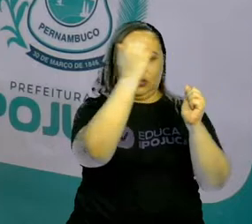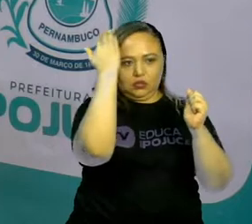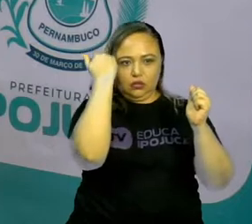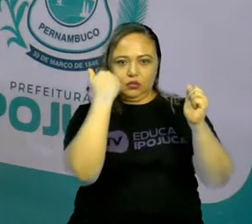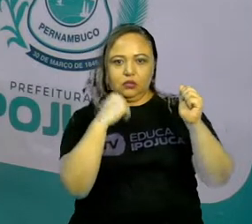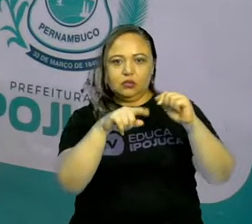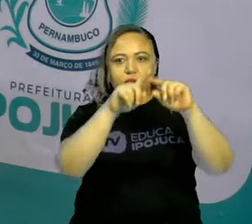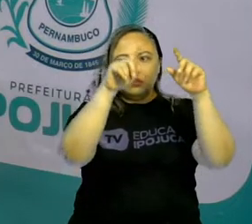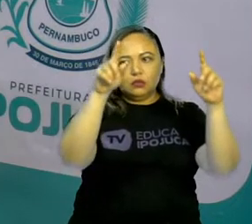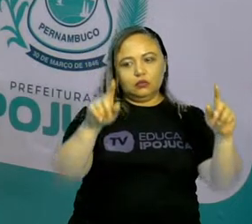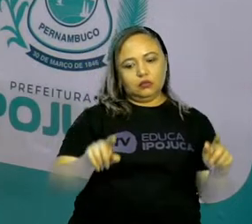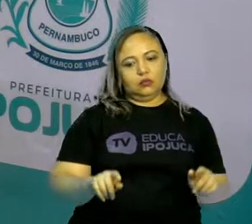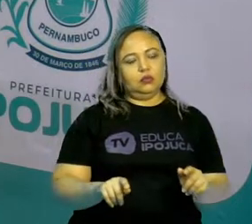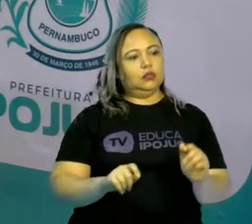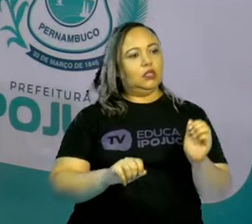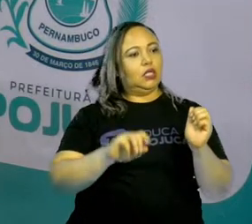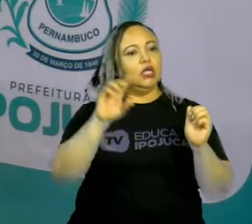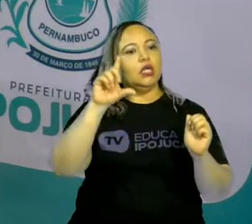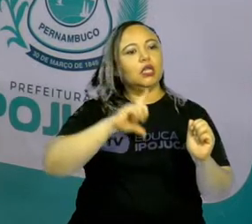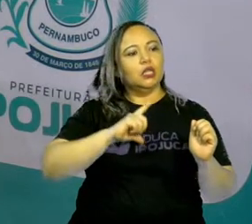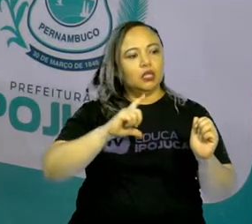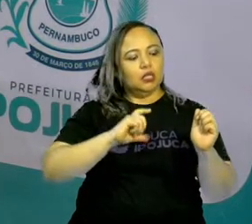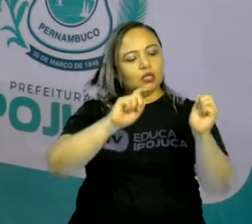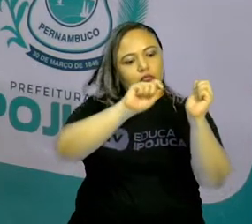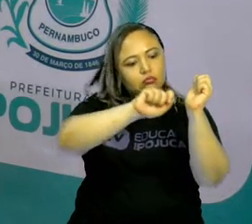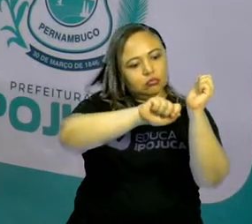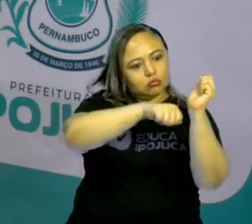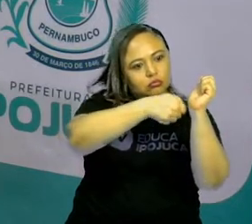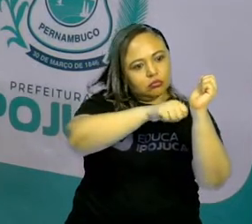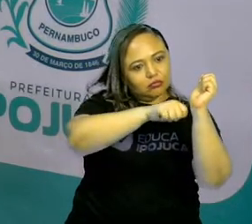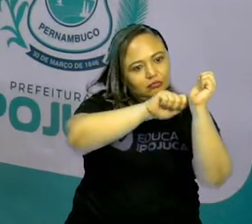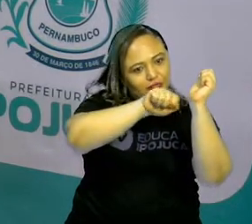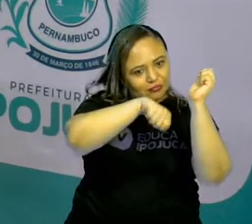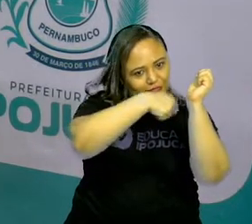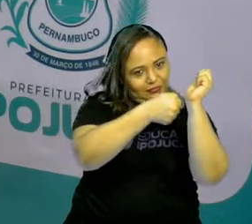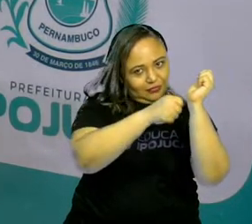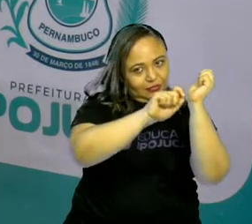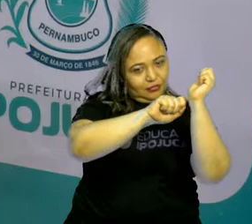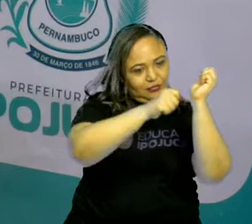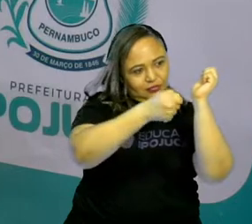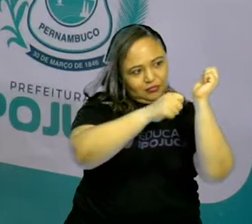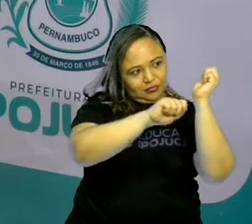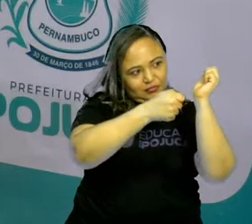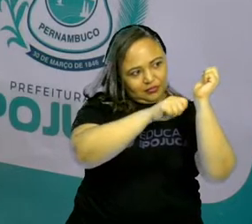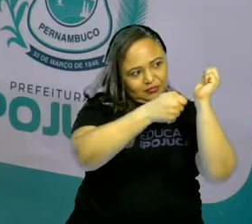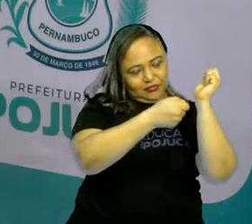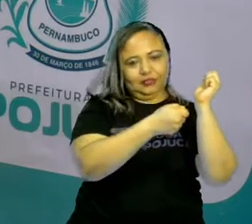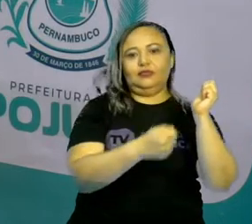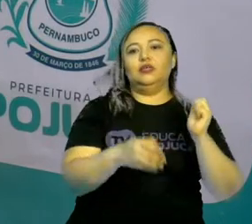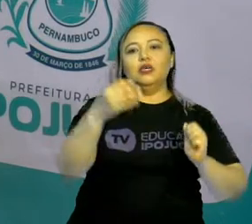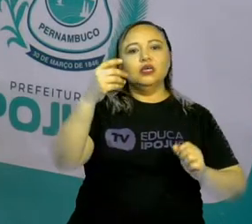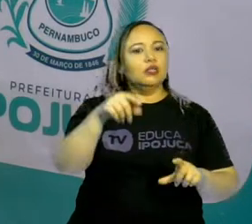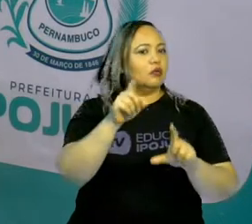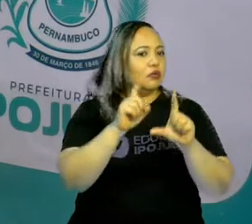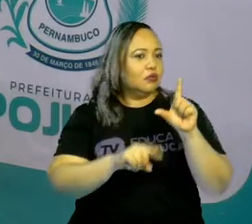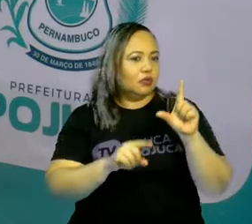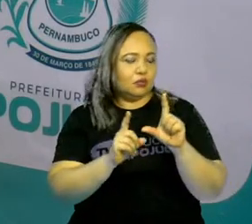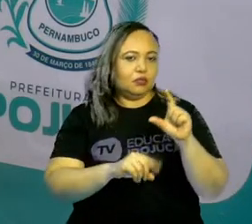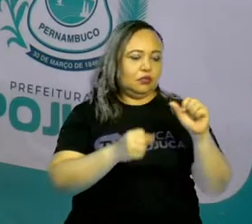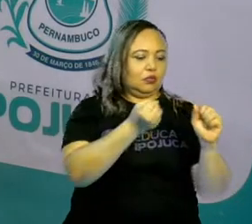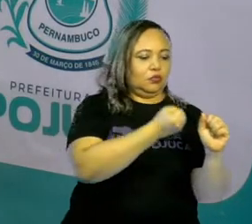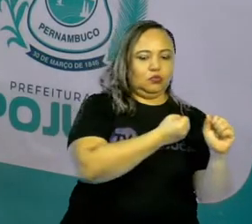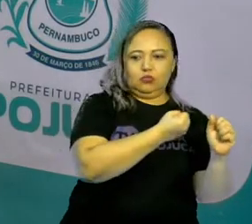Essa senha pode ser composta por símbolos, por letras, por números, exatamente